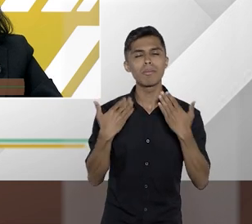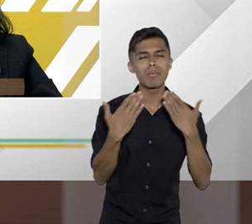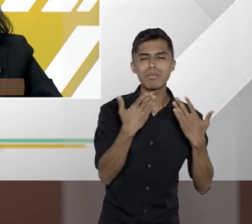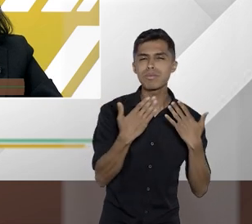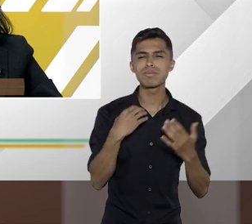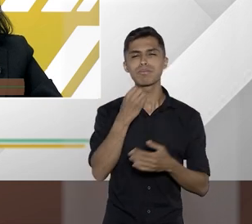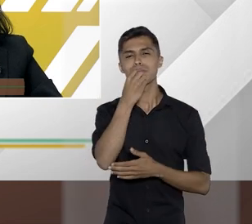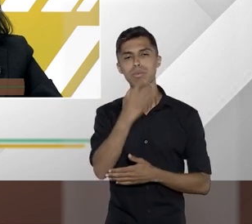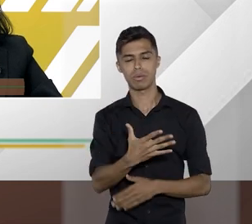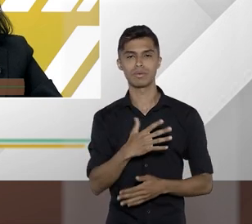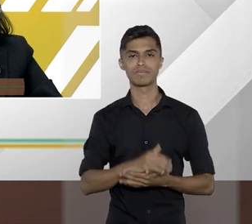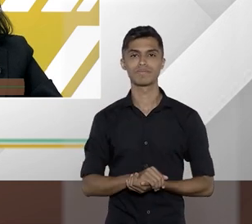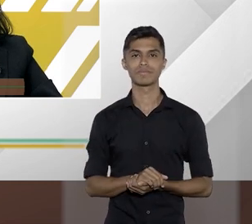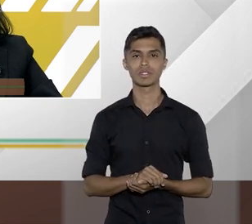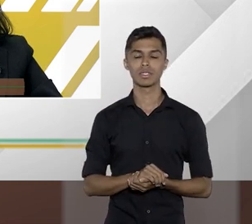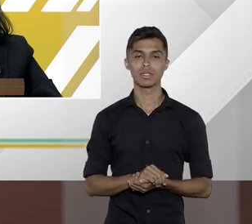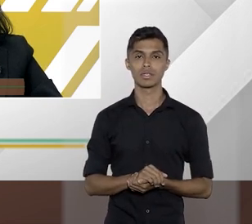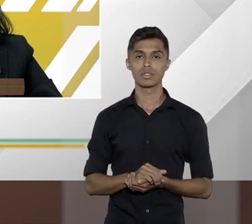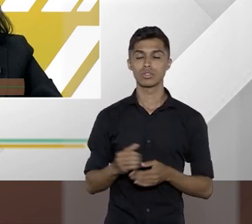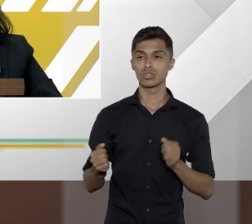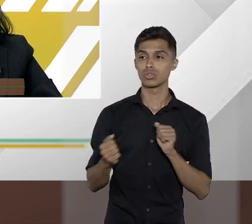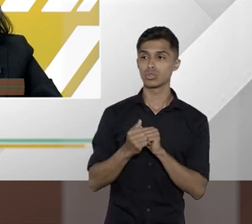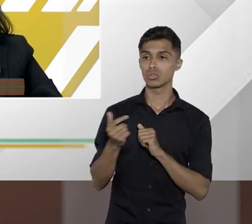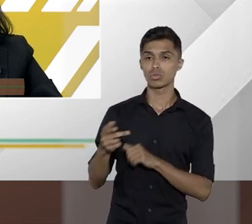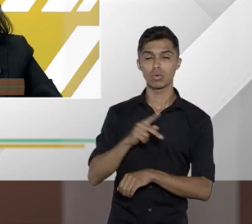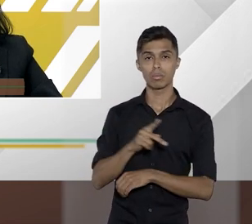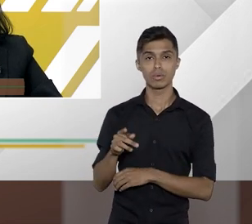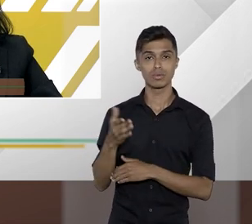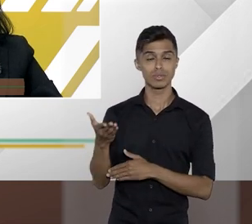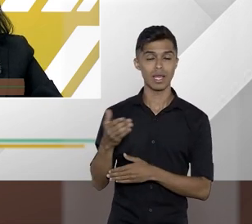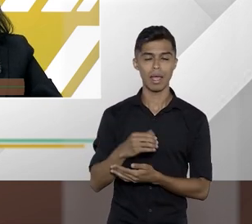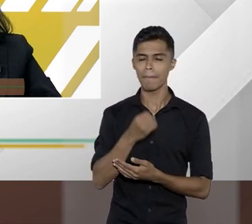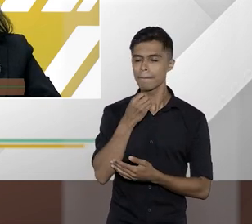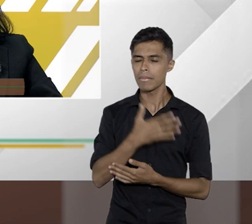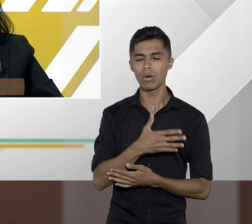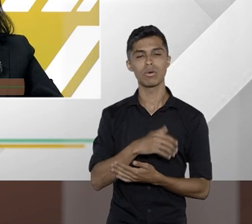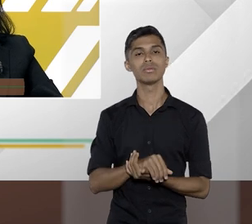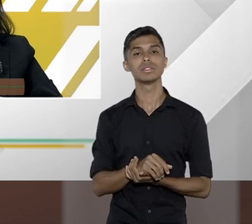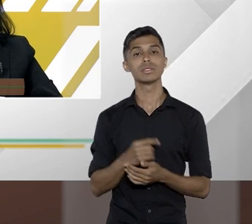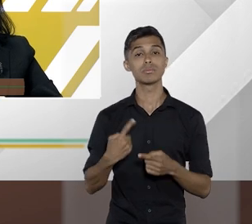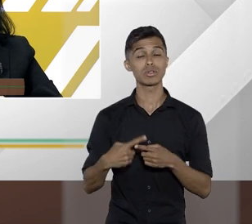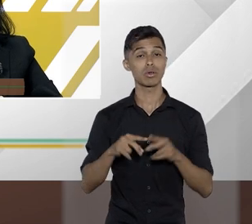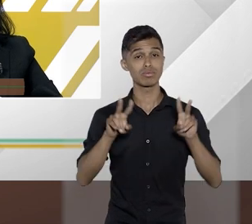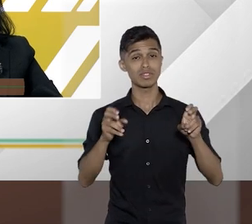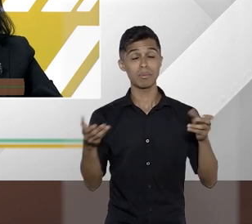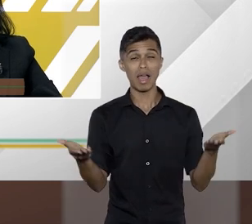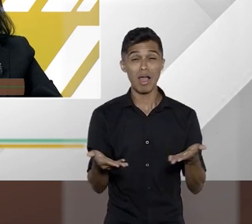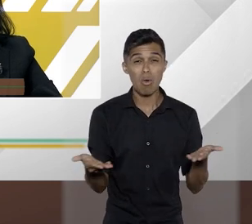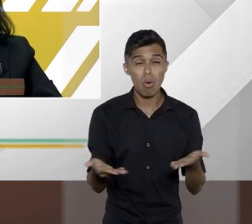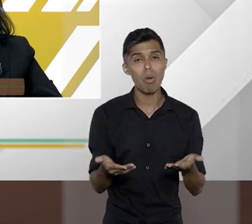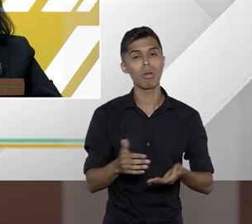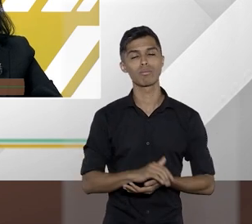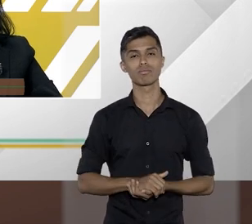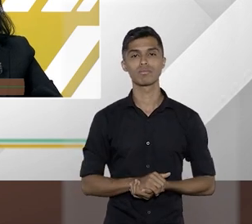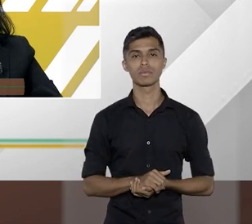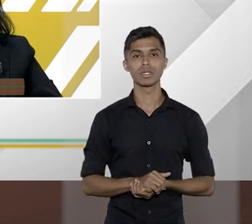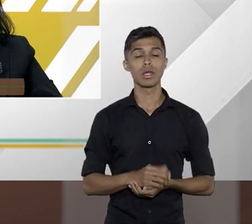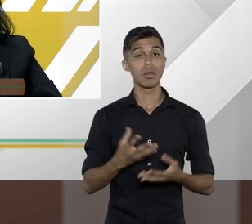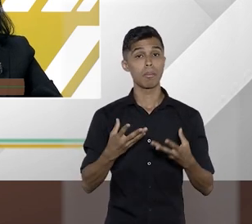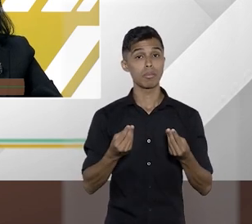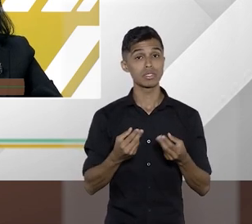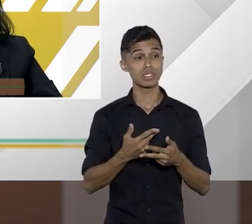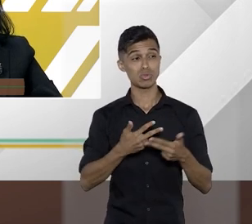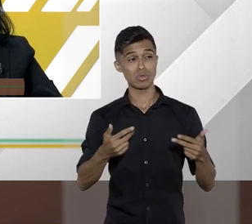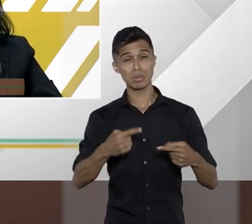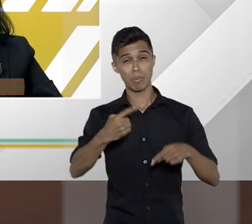debate aí dividido aí com o professor Jonathan um tema que é extremamente atual eu acho que muitas polêmicas ainda